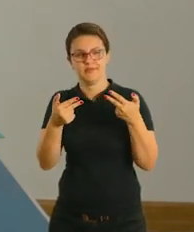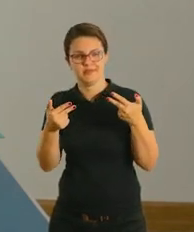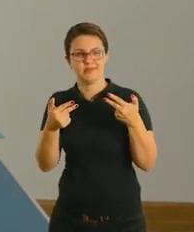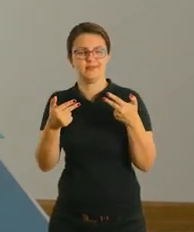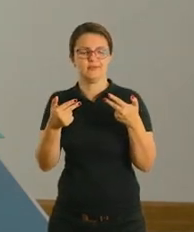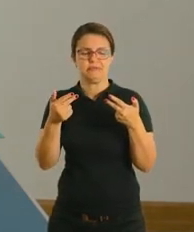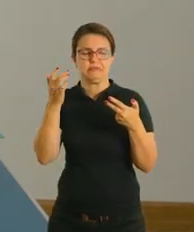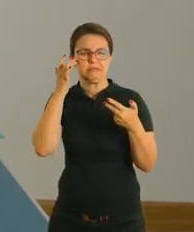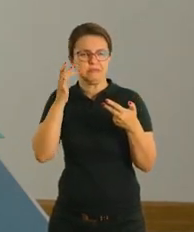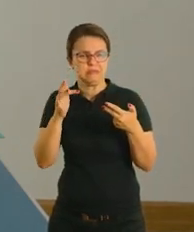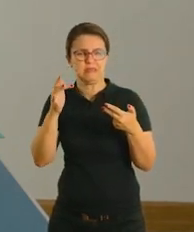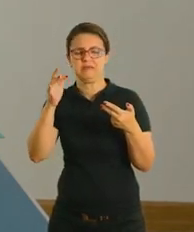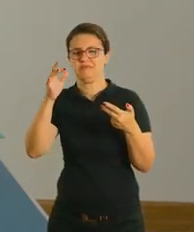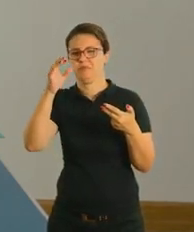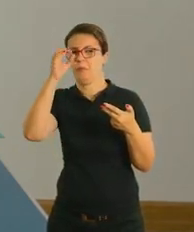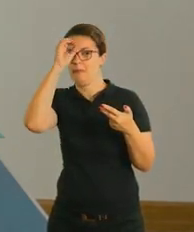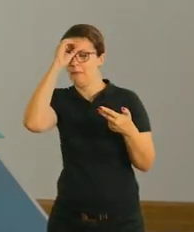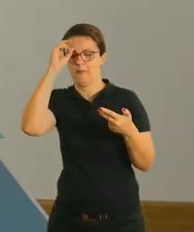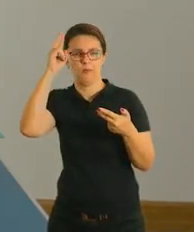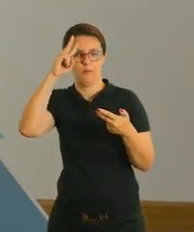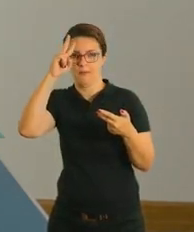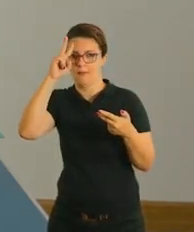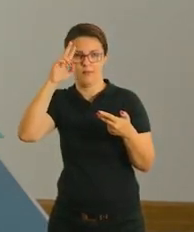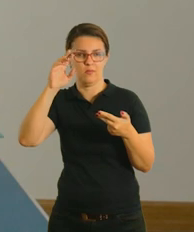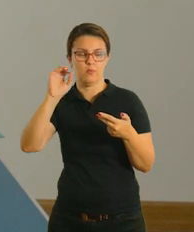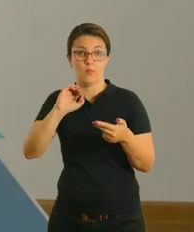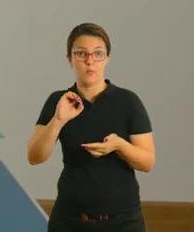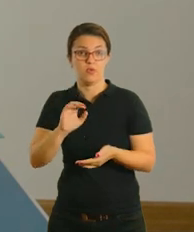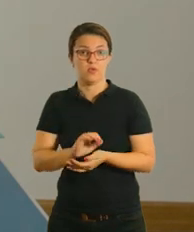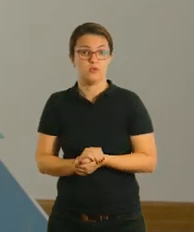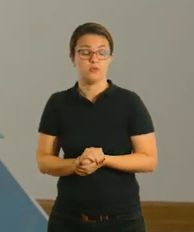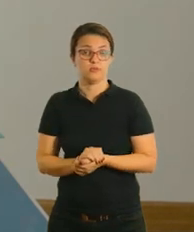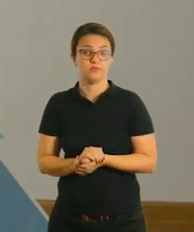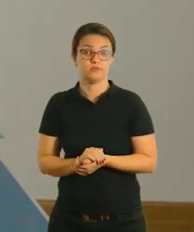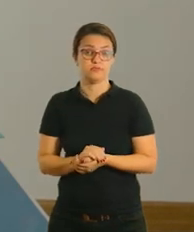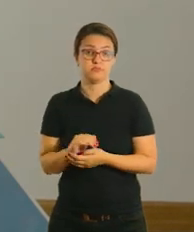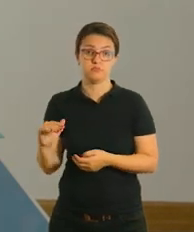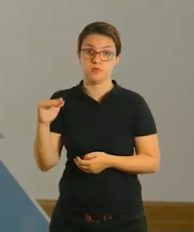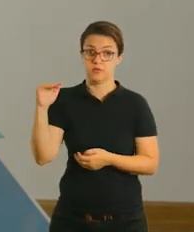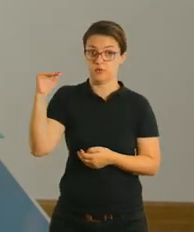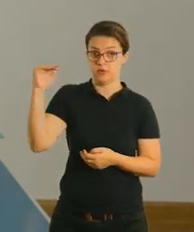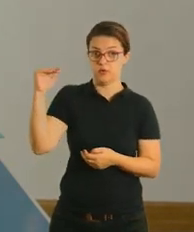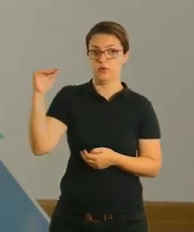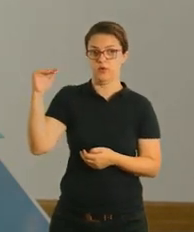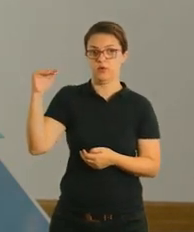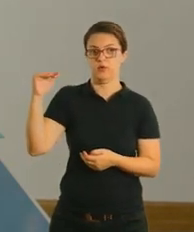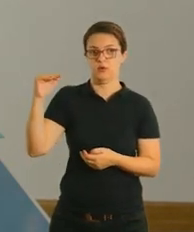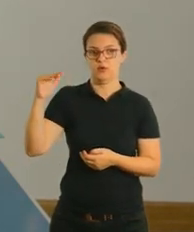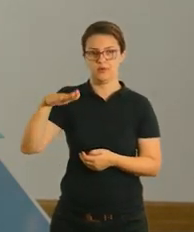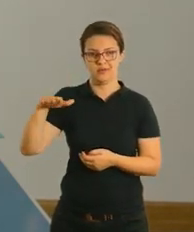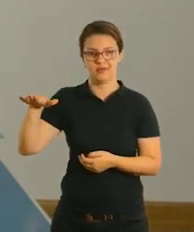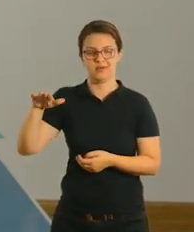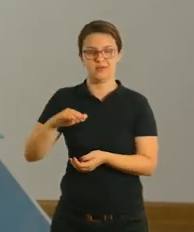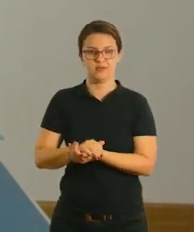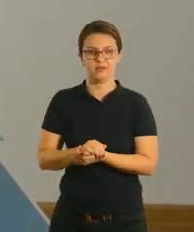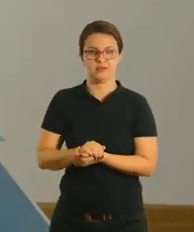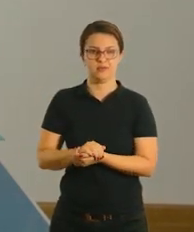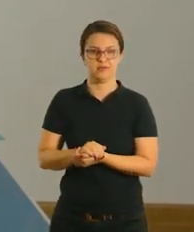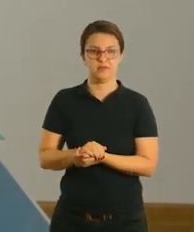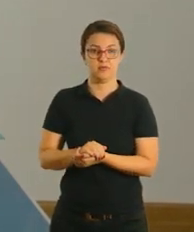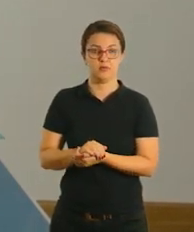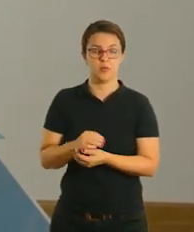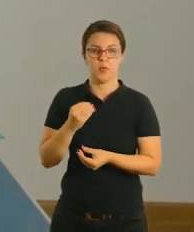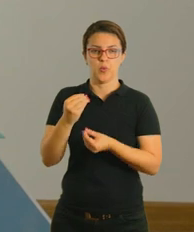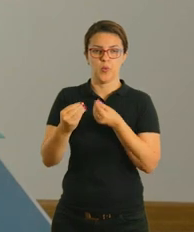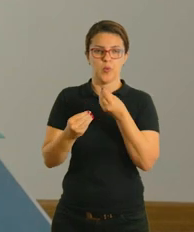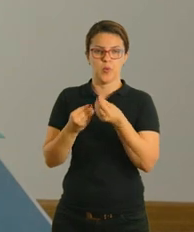um branco, né? Ela não lembra da posição? Para os maiores, em vez de você desenhar a posição, você vai descrever